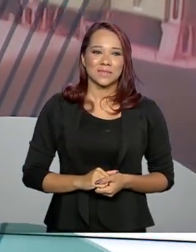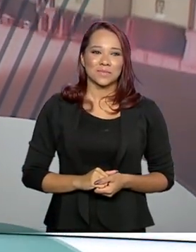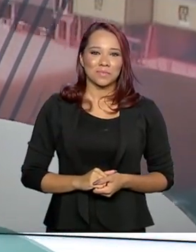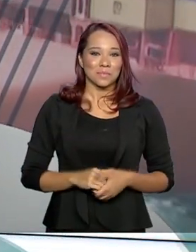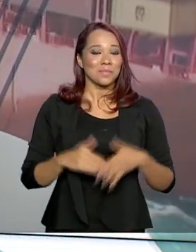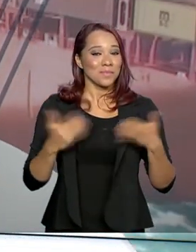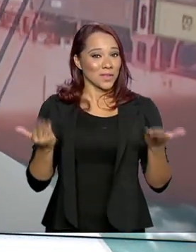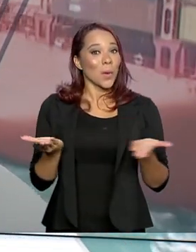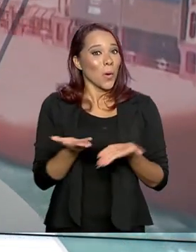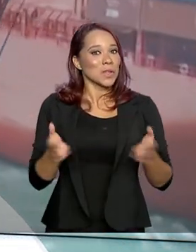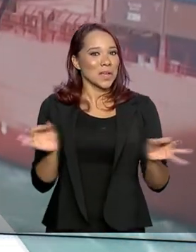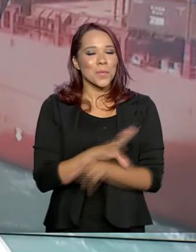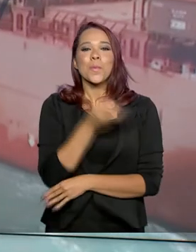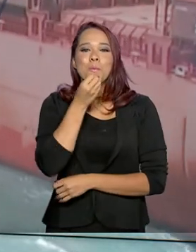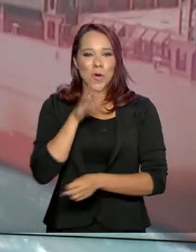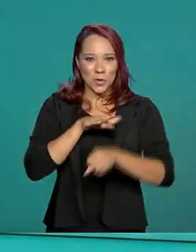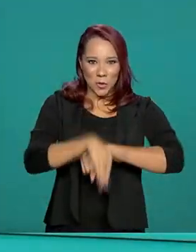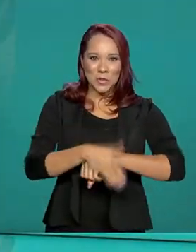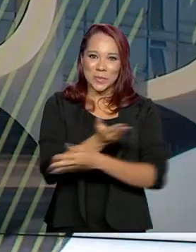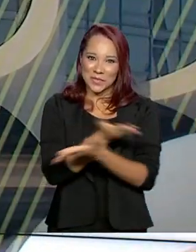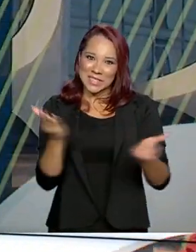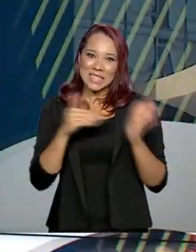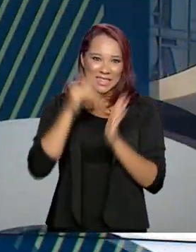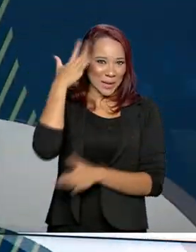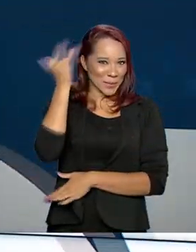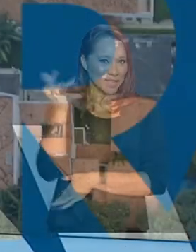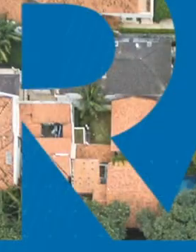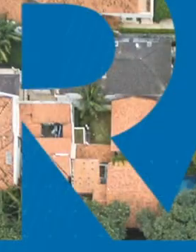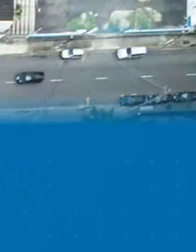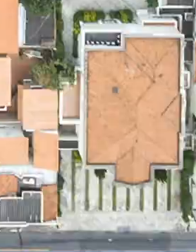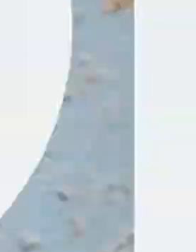Nós ficamos por aqui. Uma boa noite para você e até amanhã.